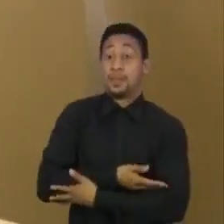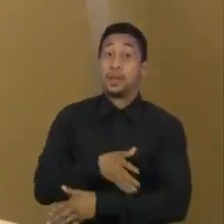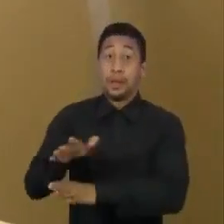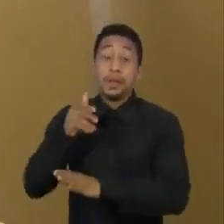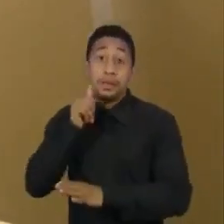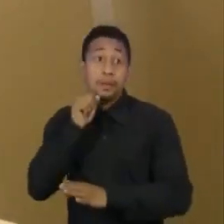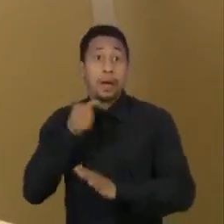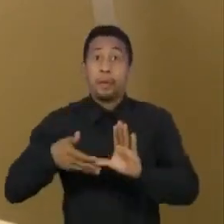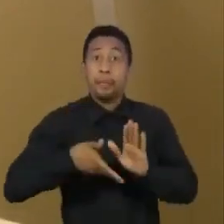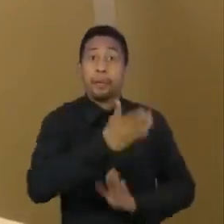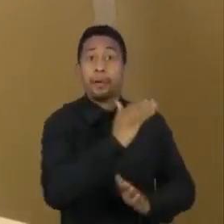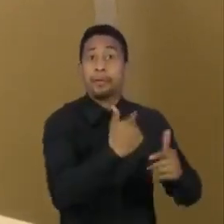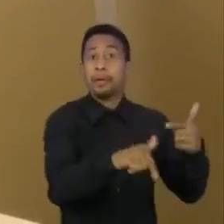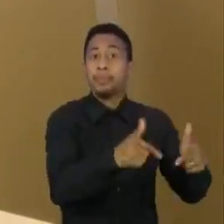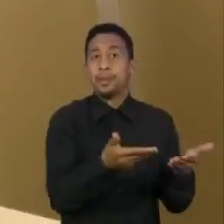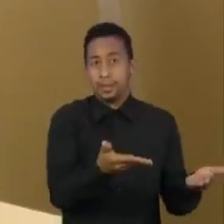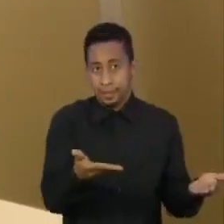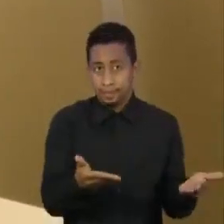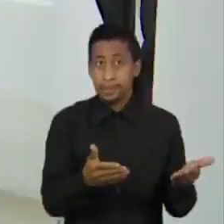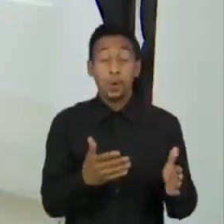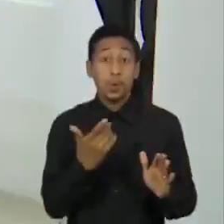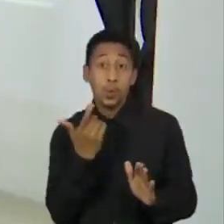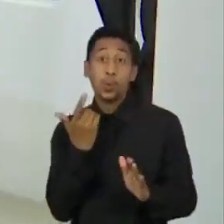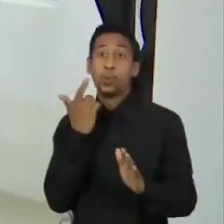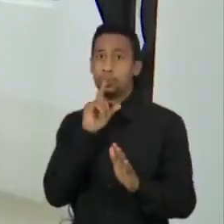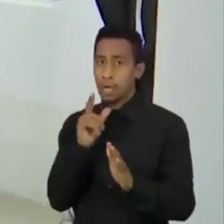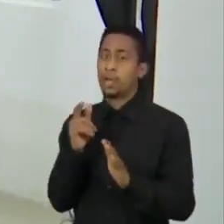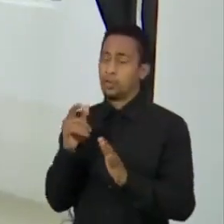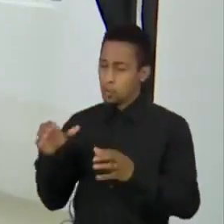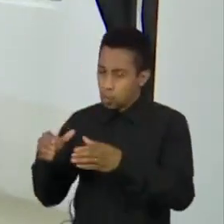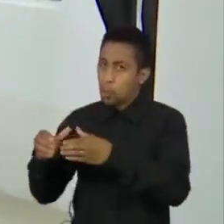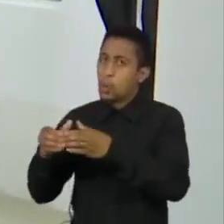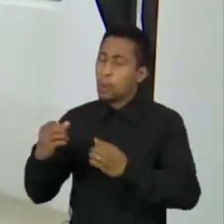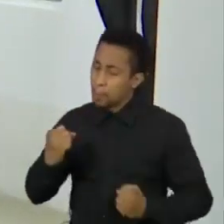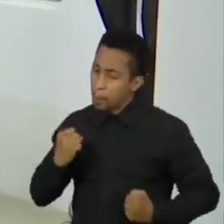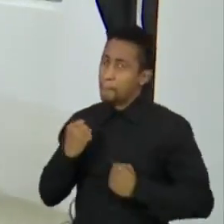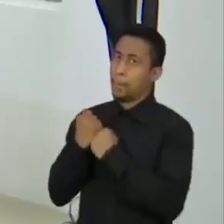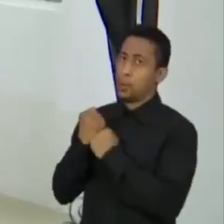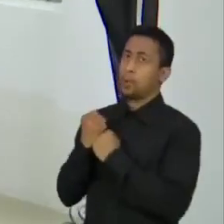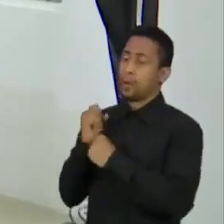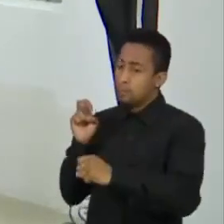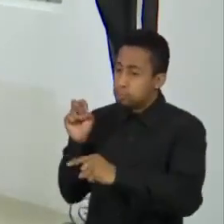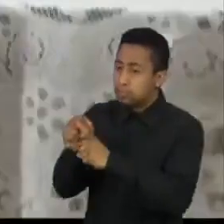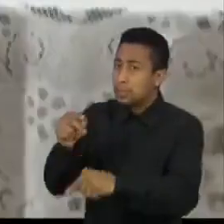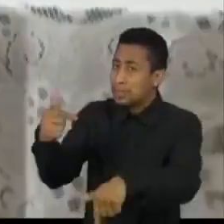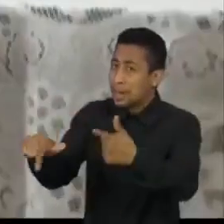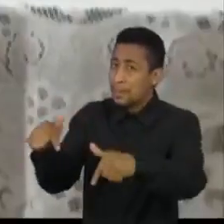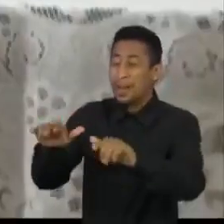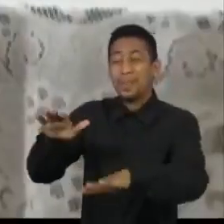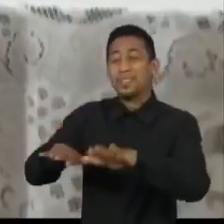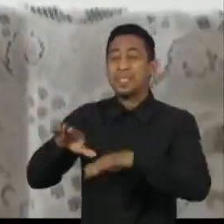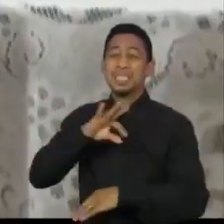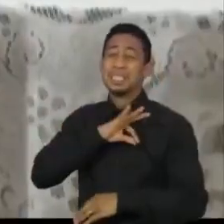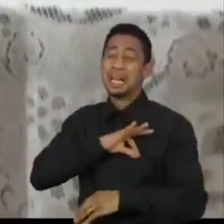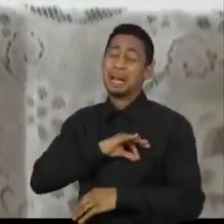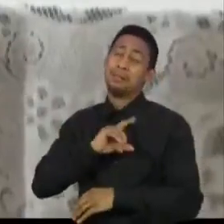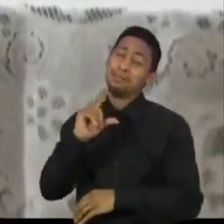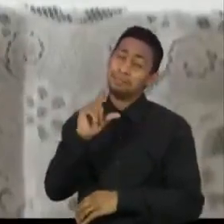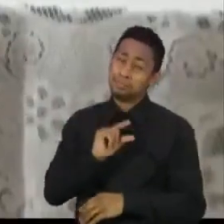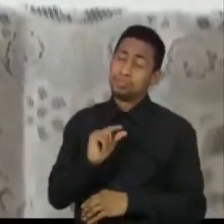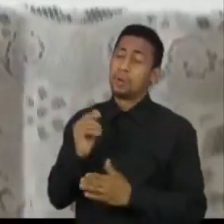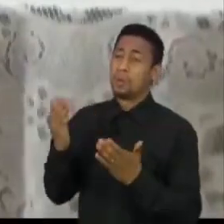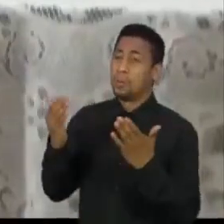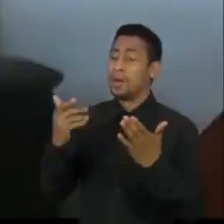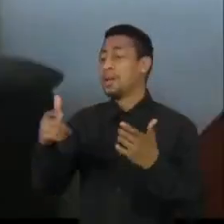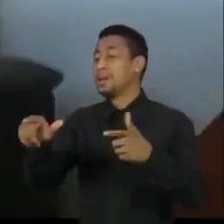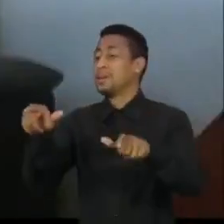trabalham. E quando elas conseguem criar uma rede de apoio para voltar ao mercado, ainda enfrentam salários menores do